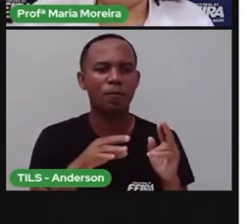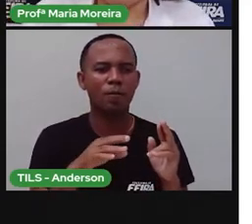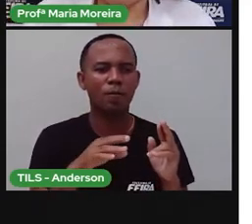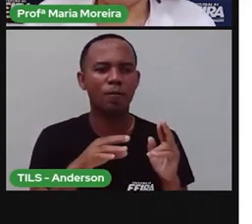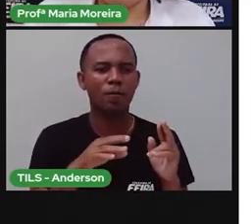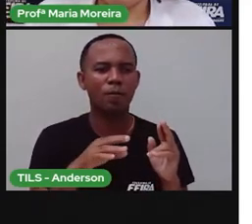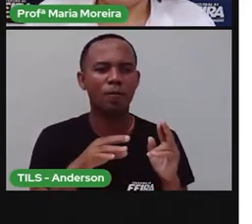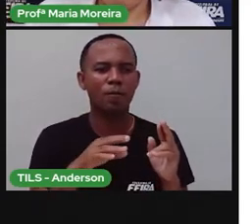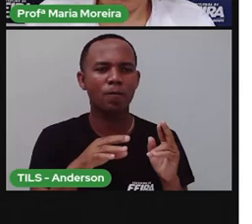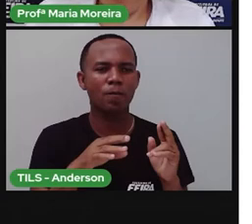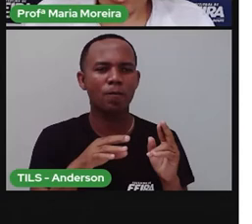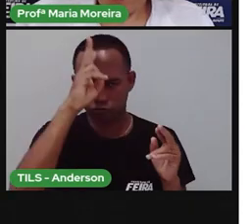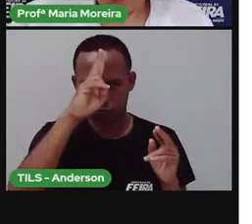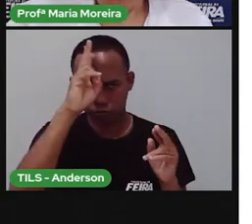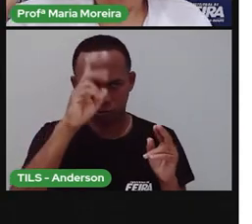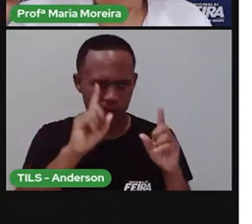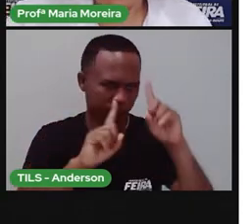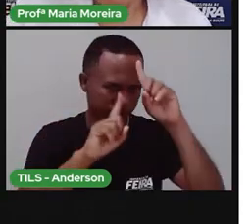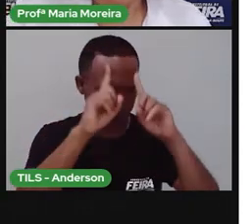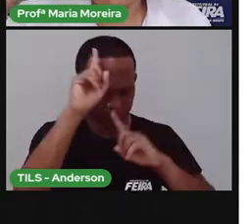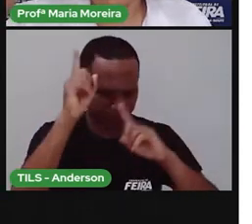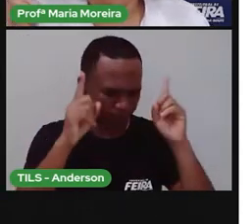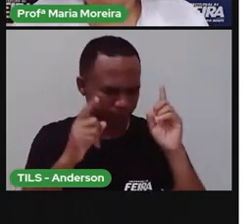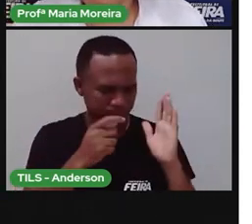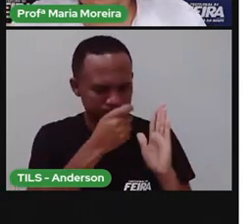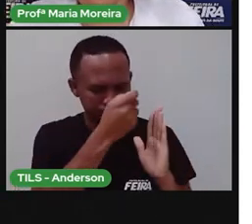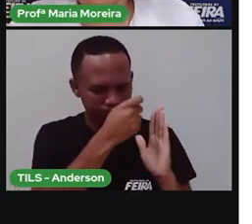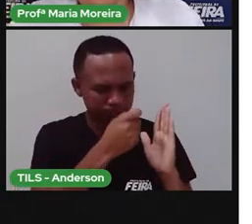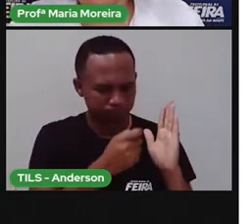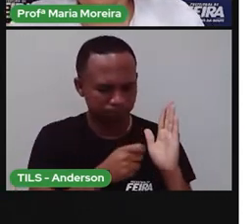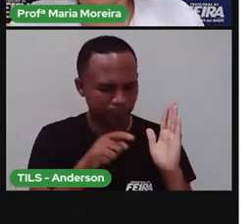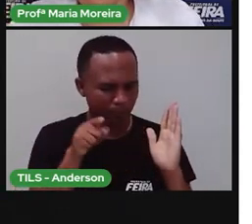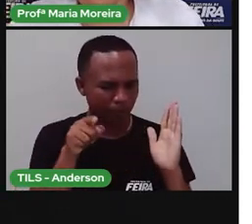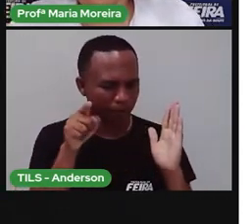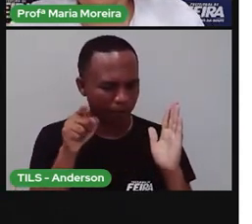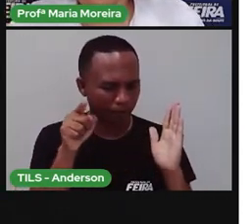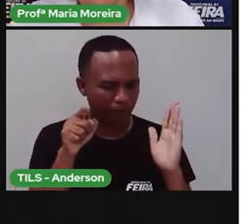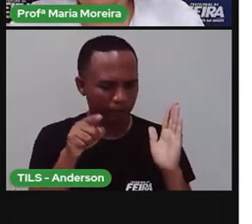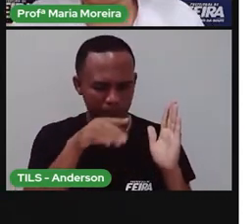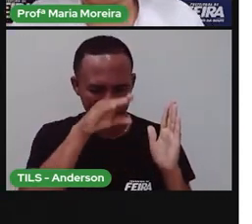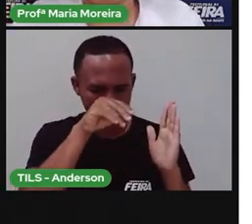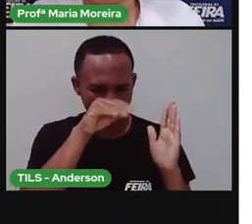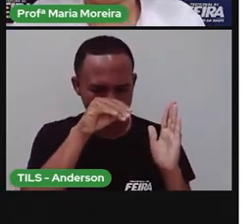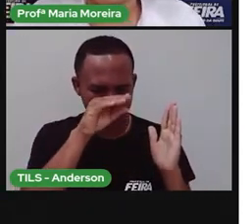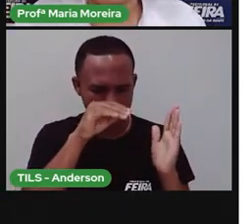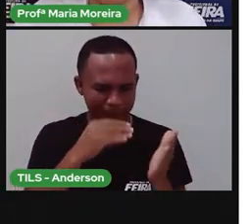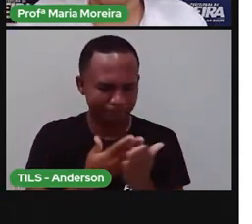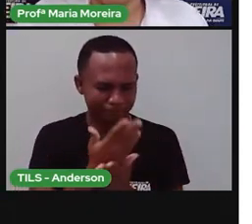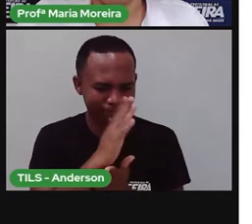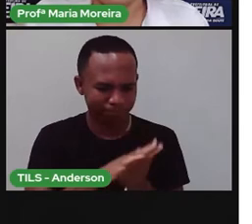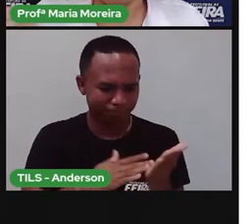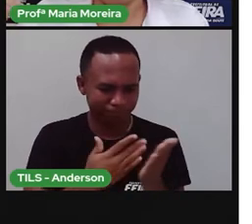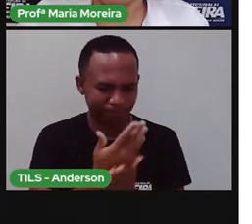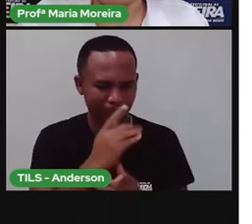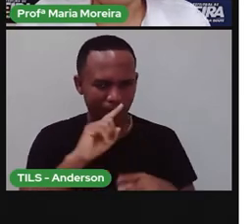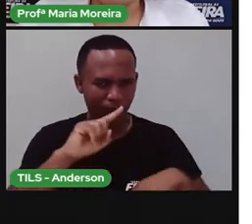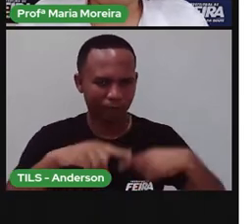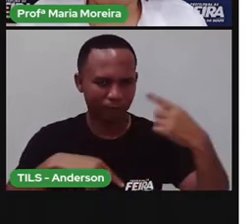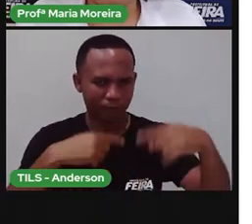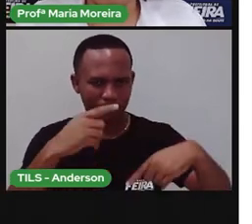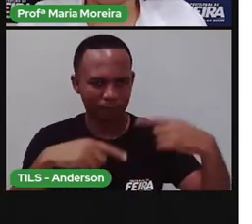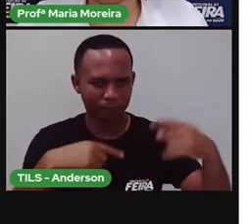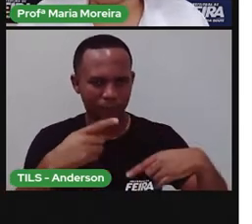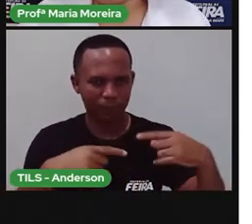Construiu uma história. Então, a gente percebeu que o Pato, ele era meio que traquino. Ele vai lá apontando várias coisas, né? Até que ele cai o quê?